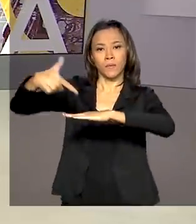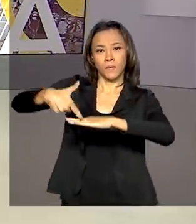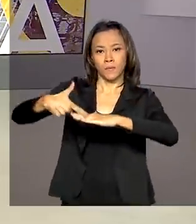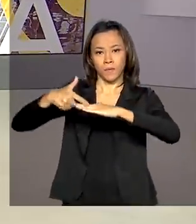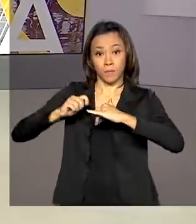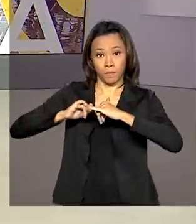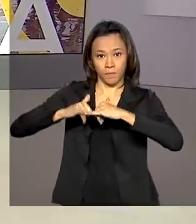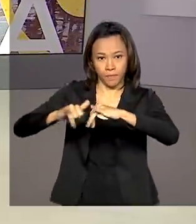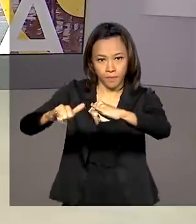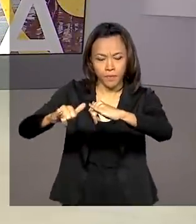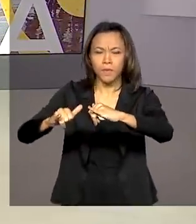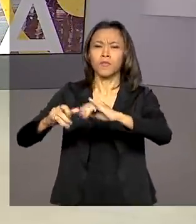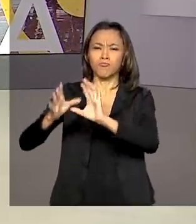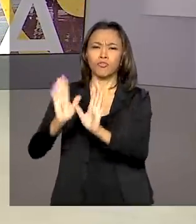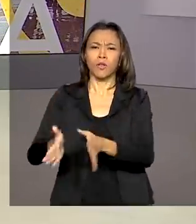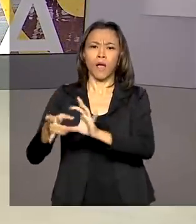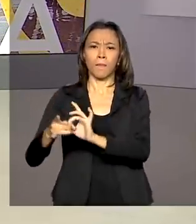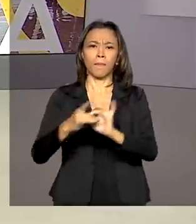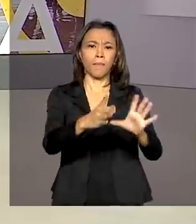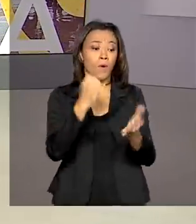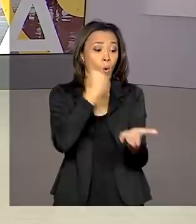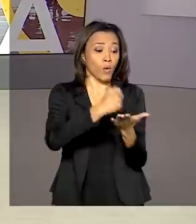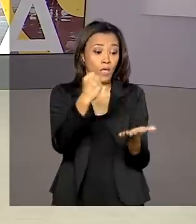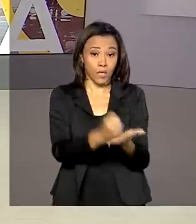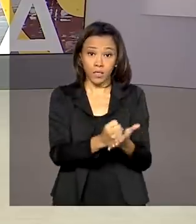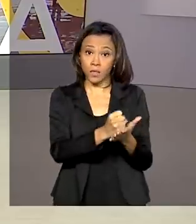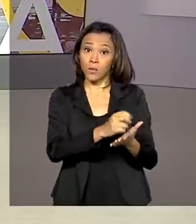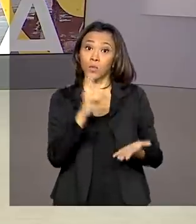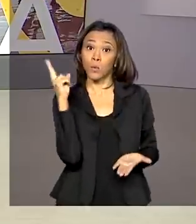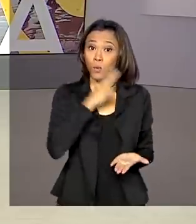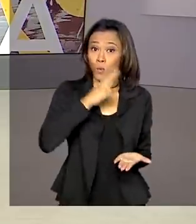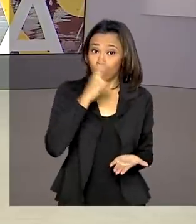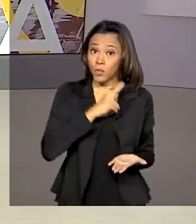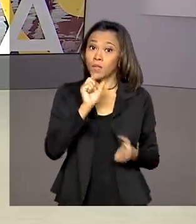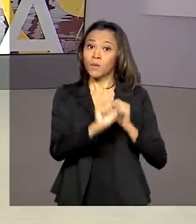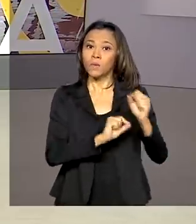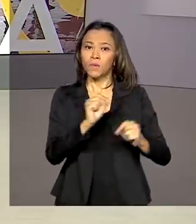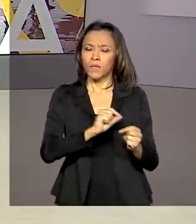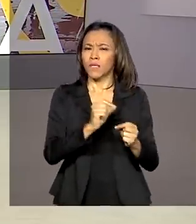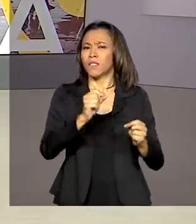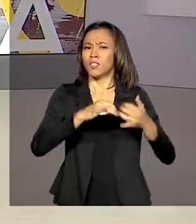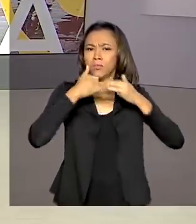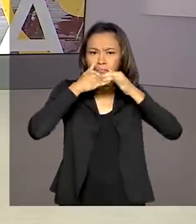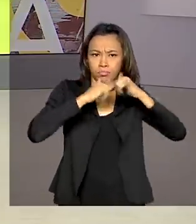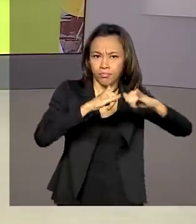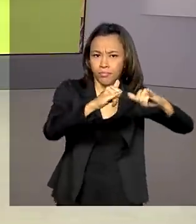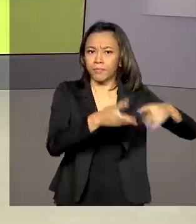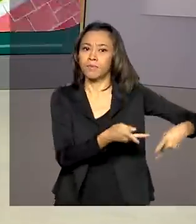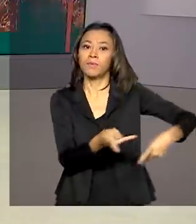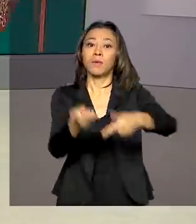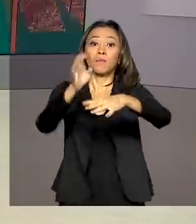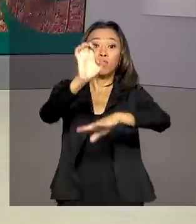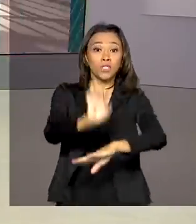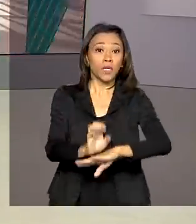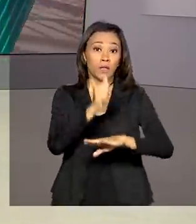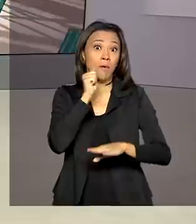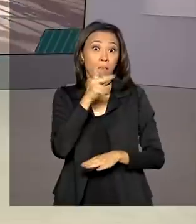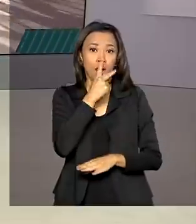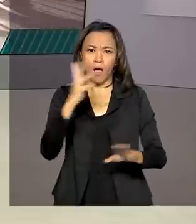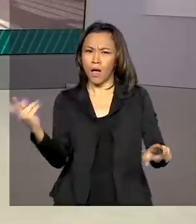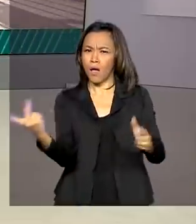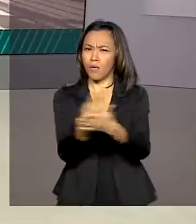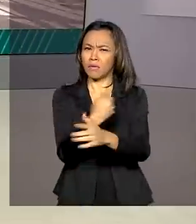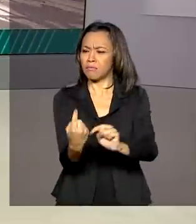Minas e Energia autorizou a contratação emergencial de geração de energia elétrica no Amapá. O estado sofreu um